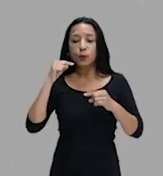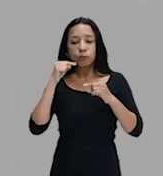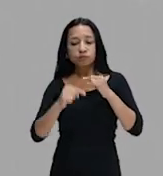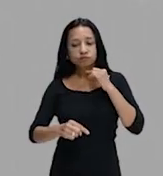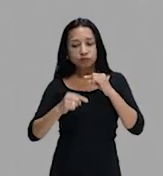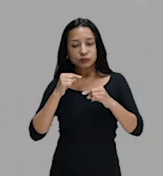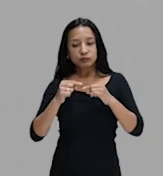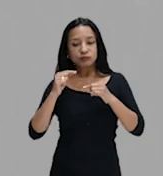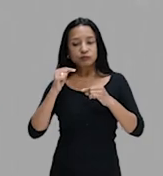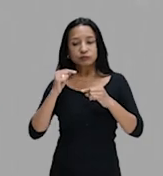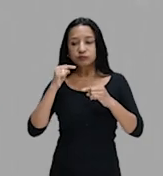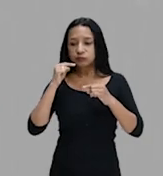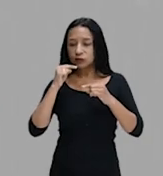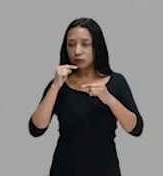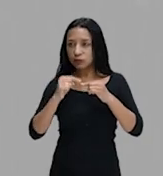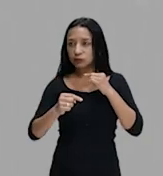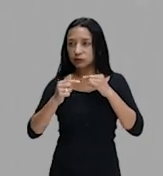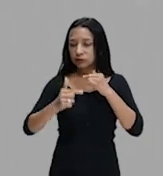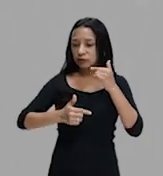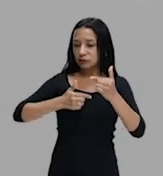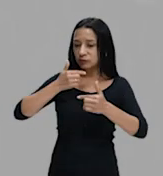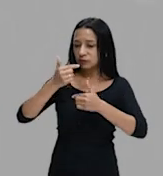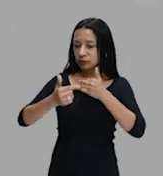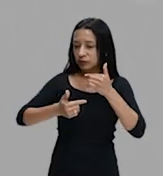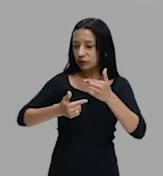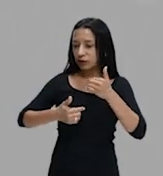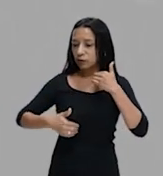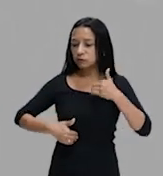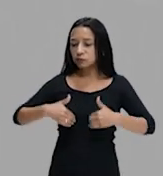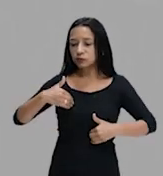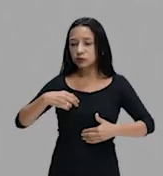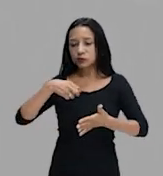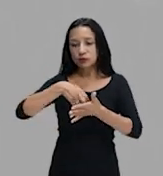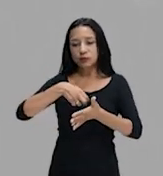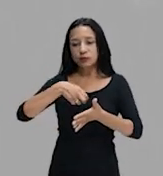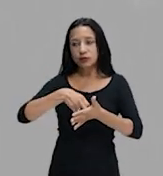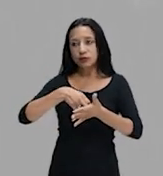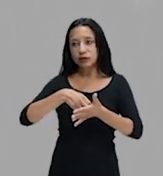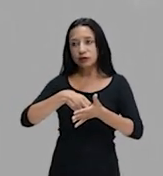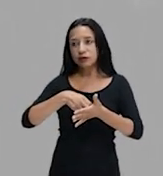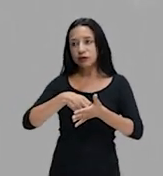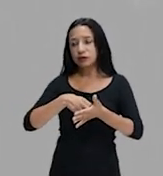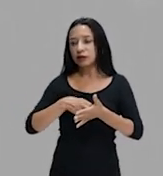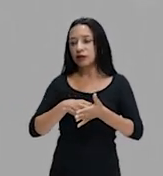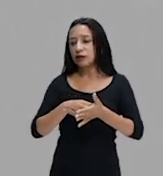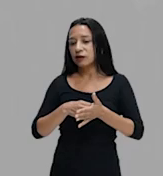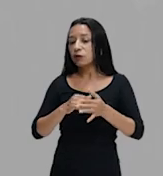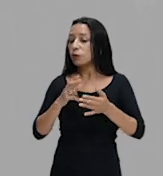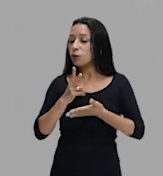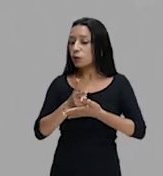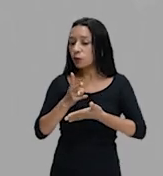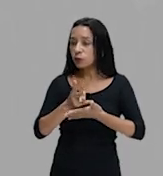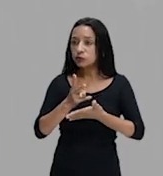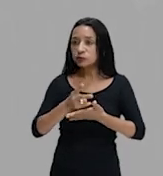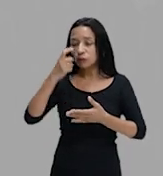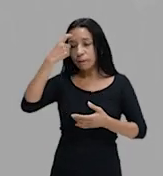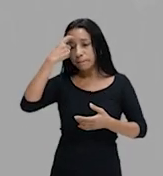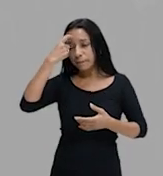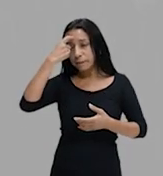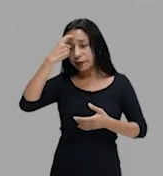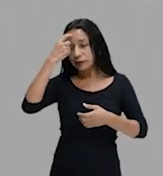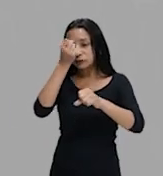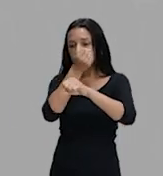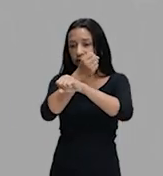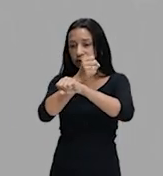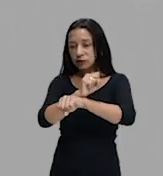os castigos corporais era lutar contra a permanência de uma mentalidade escravagista no alto